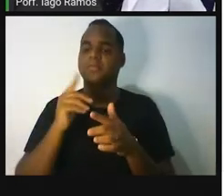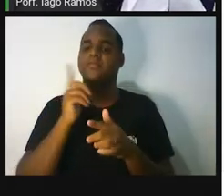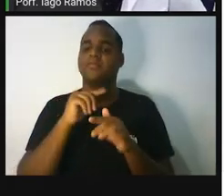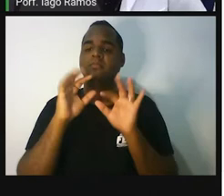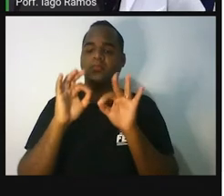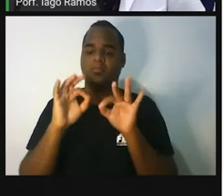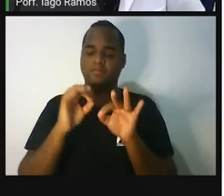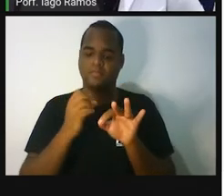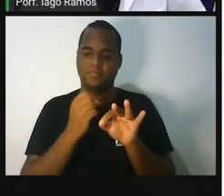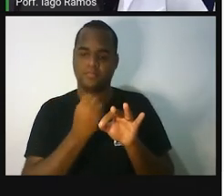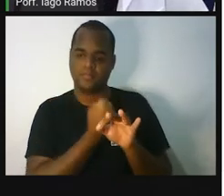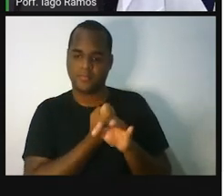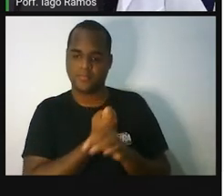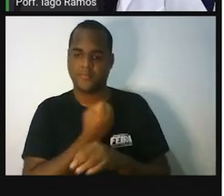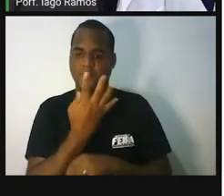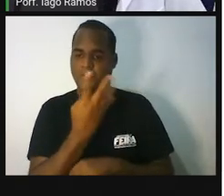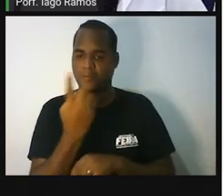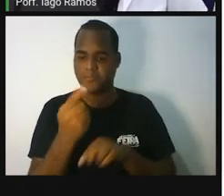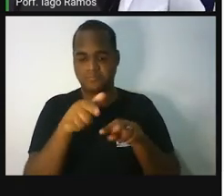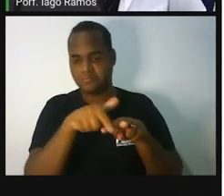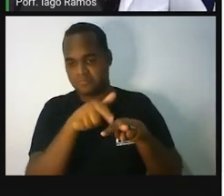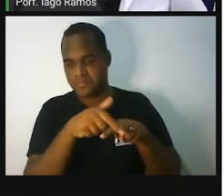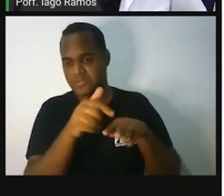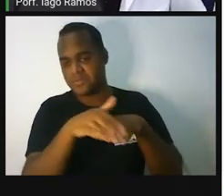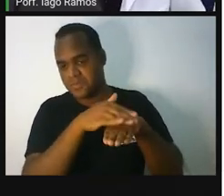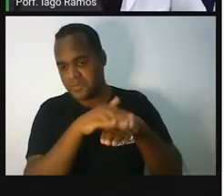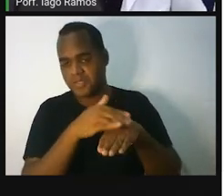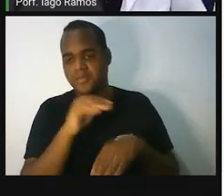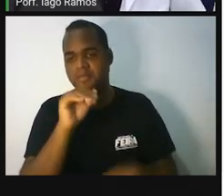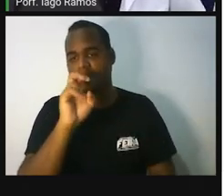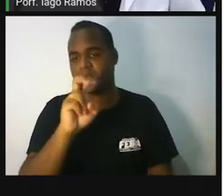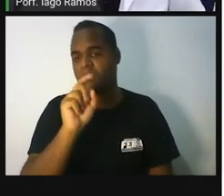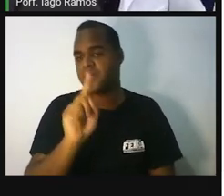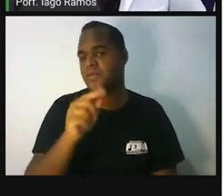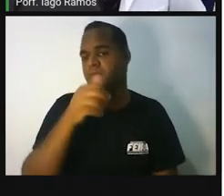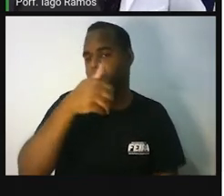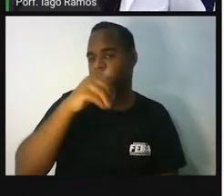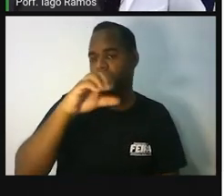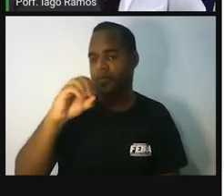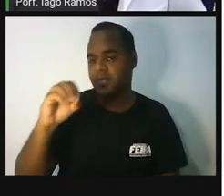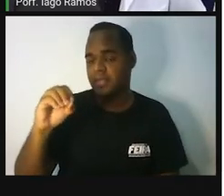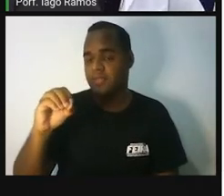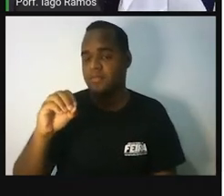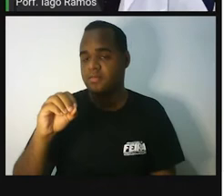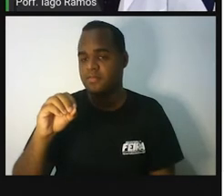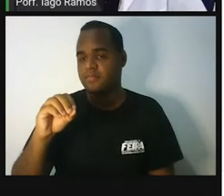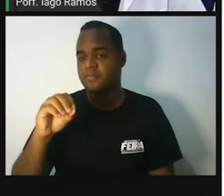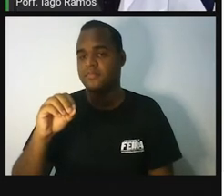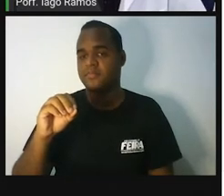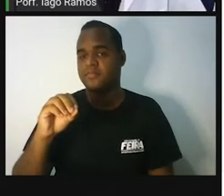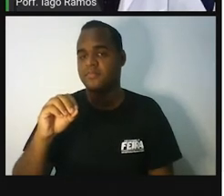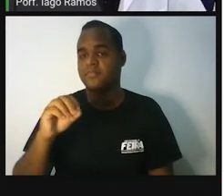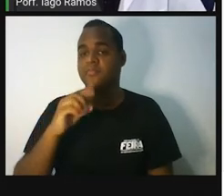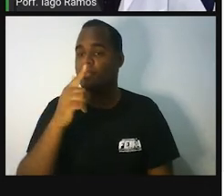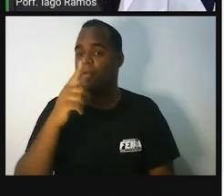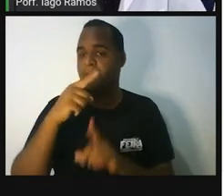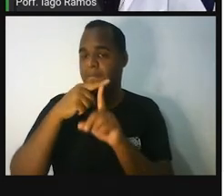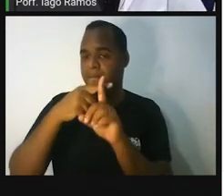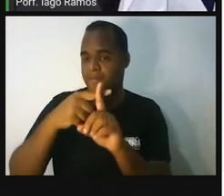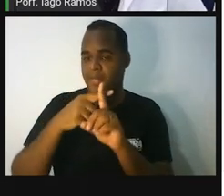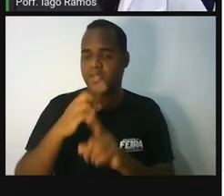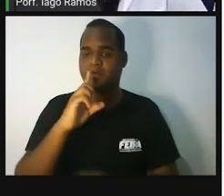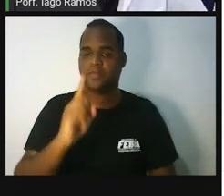pessoa que calça 41, vai ser 5.100 mais 1